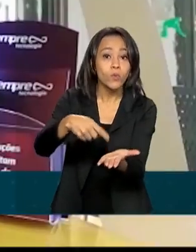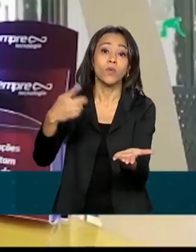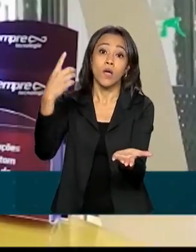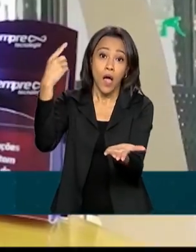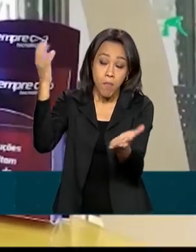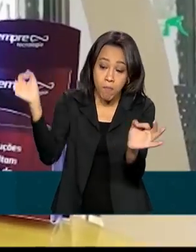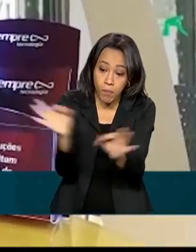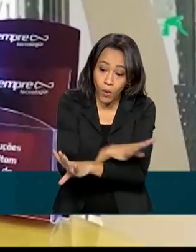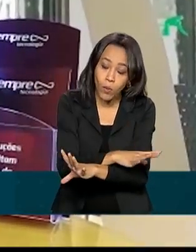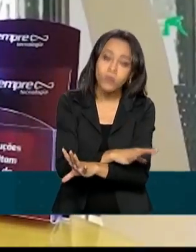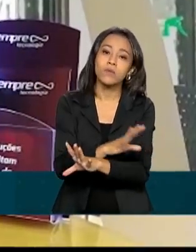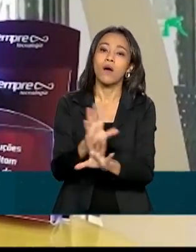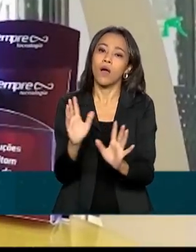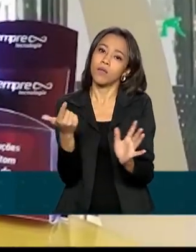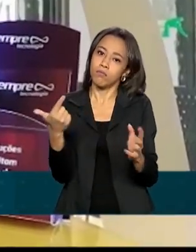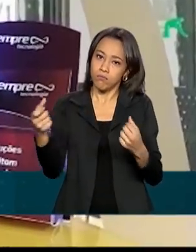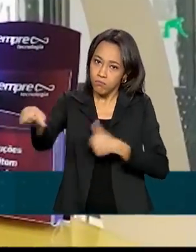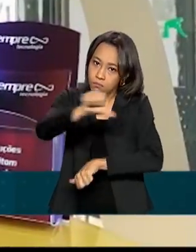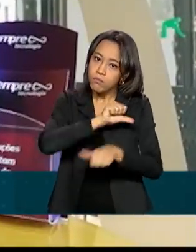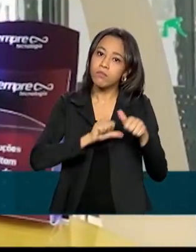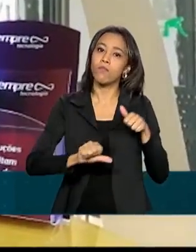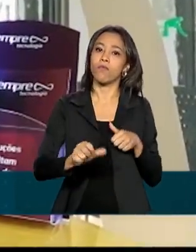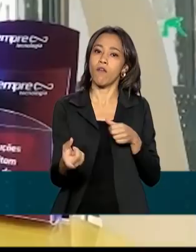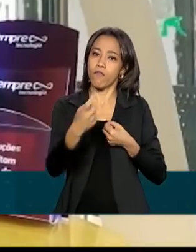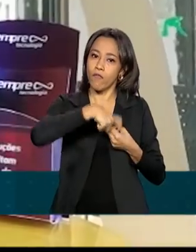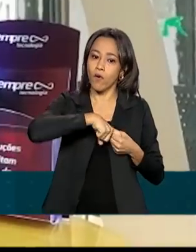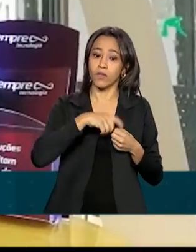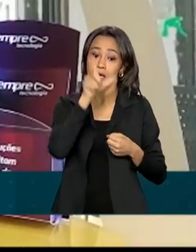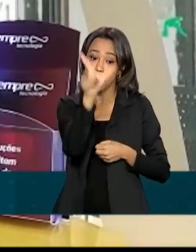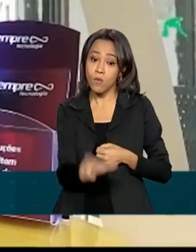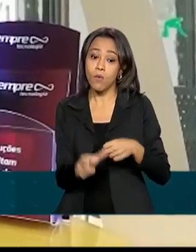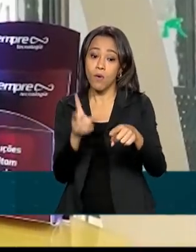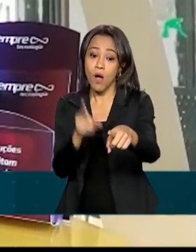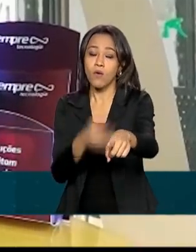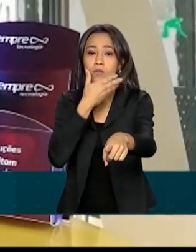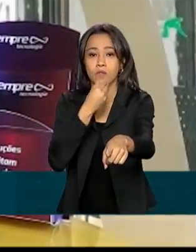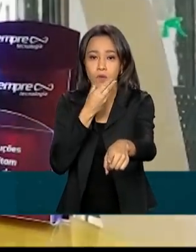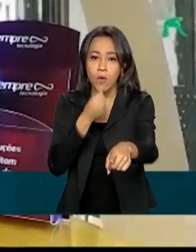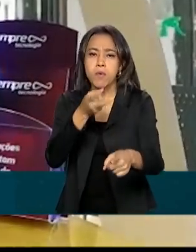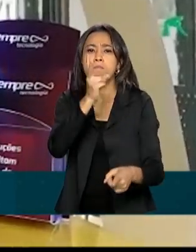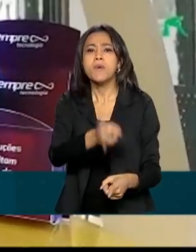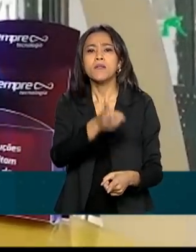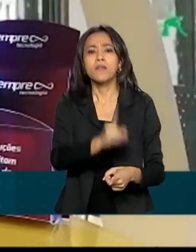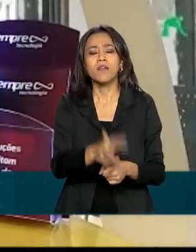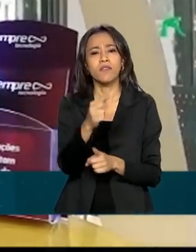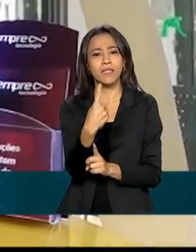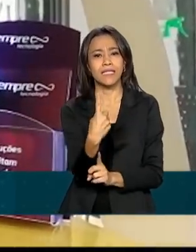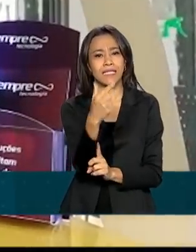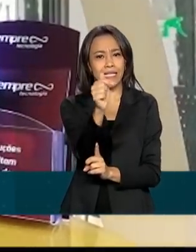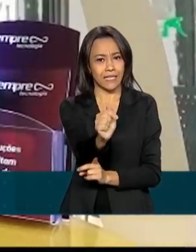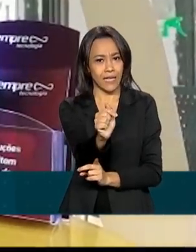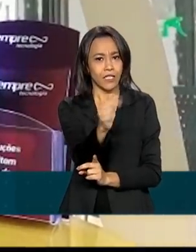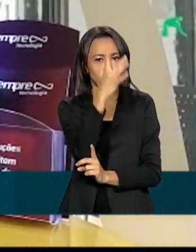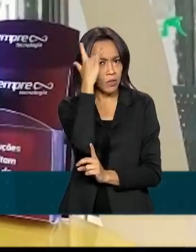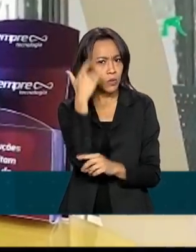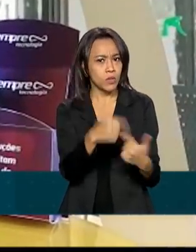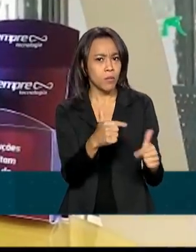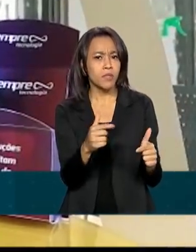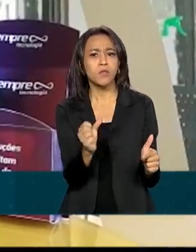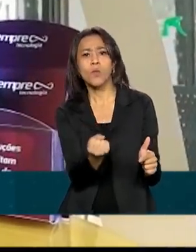A medida foi fundamental para a empresa do Emerson Castro, que preservou 17 dos 84